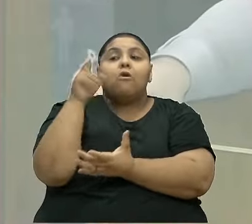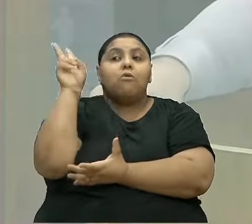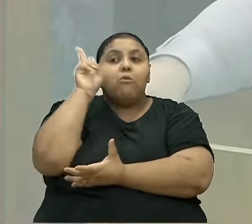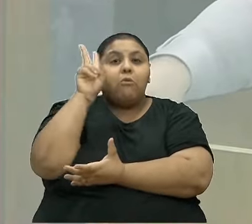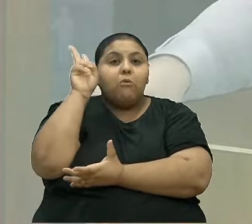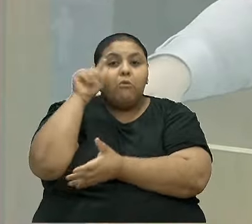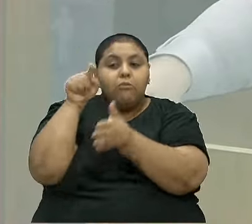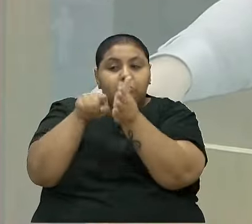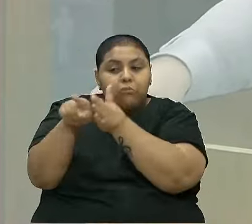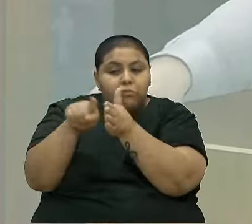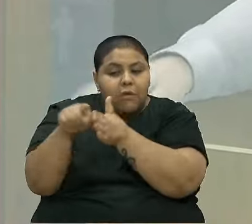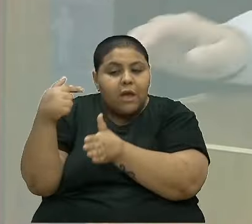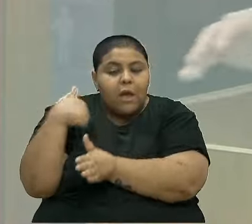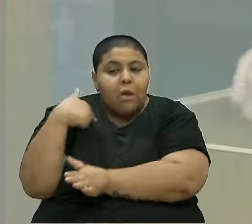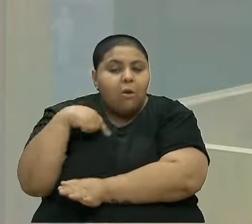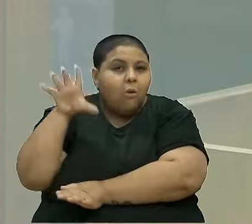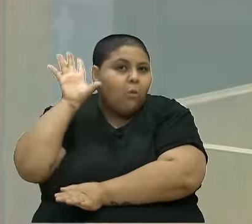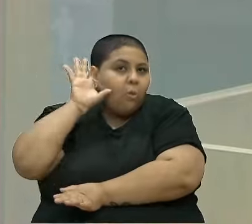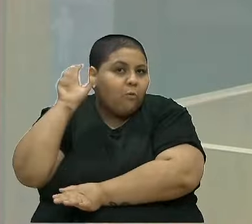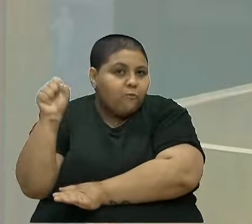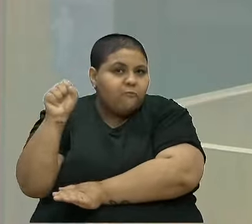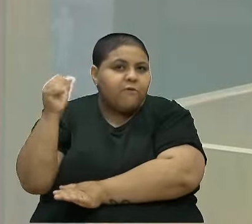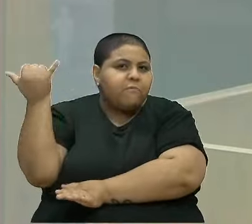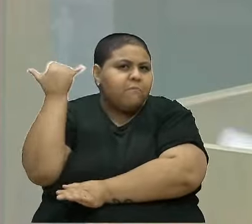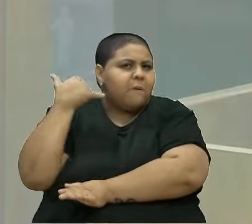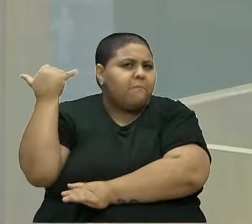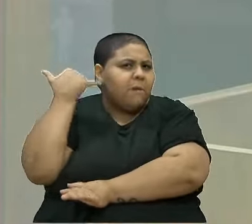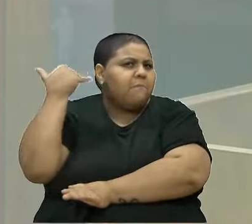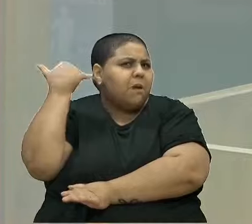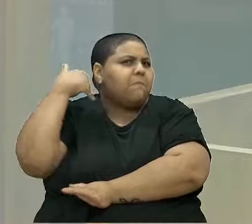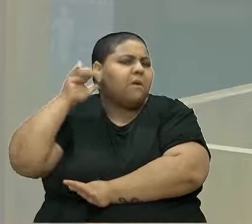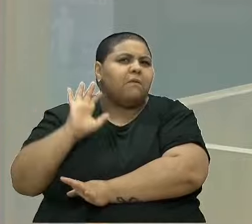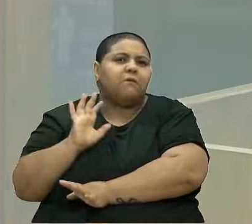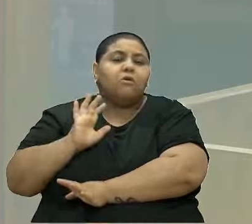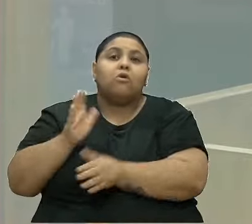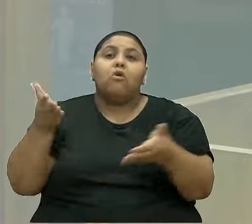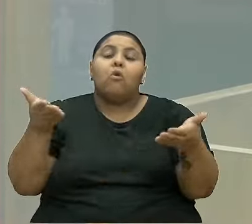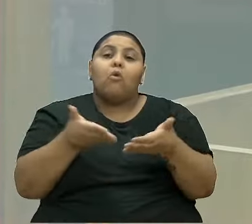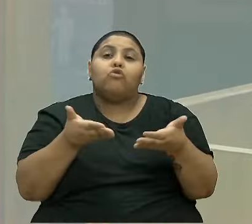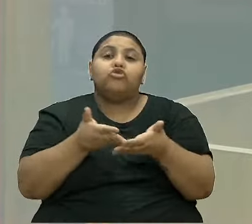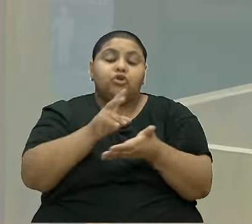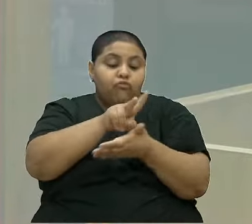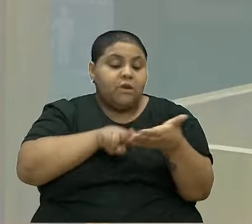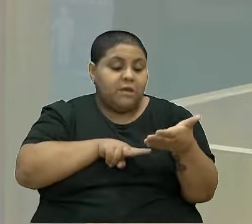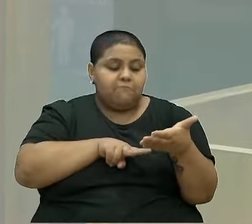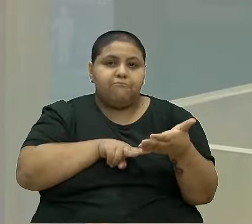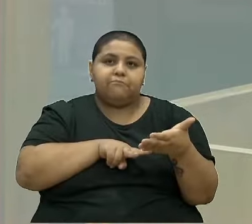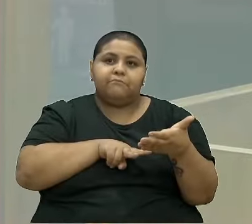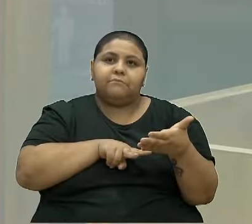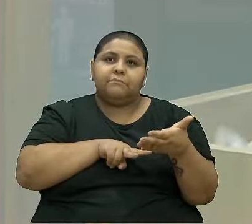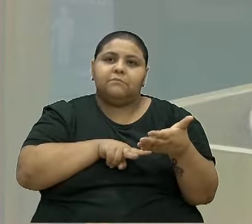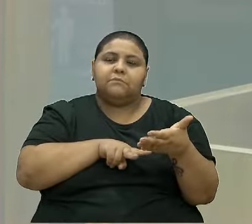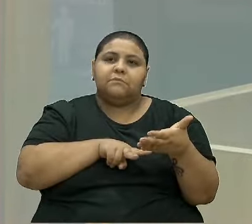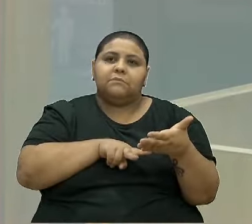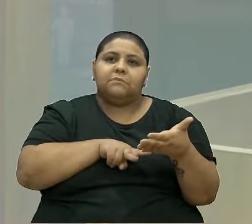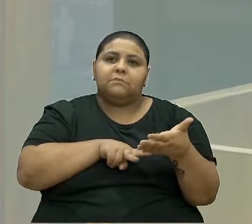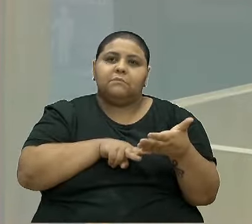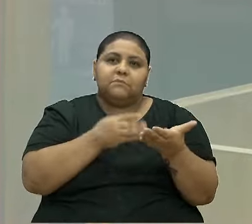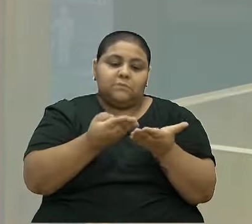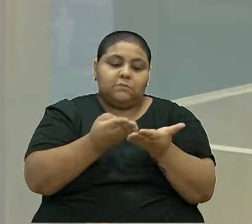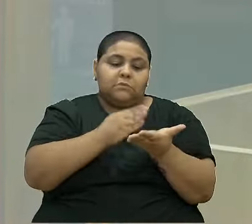porque eu ouvi vários argumentos e hoje eu li aqui, na página 2